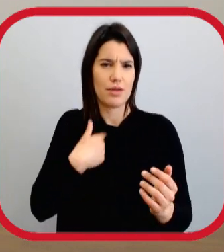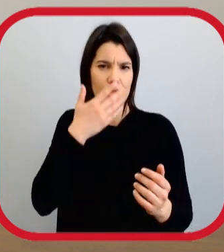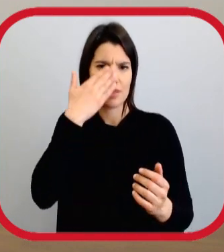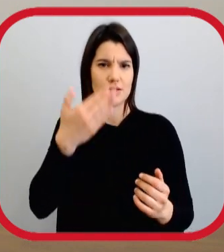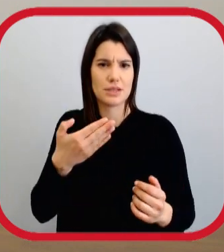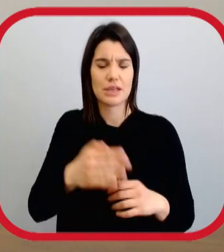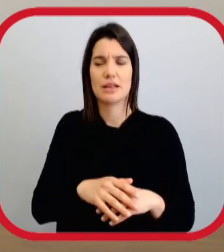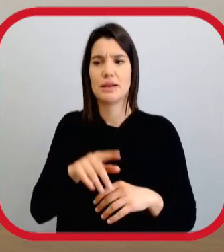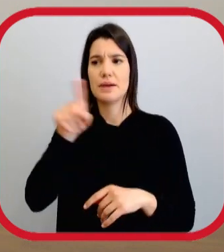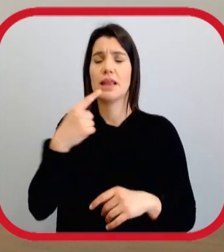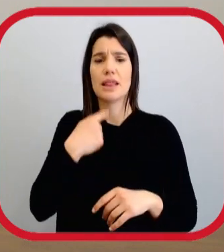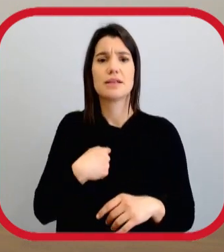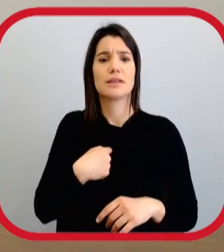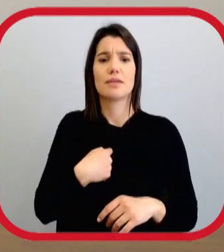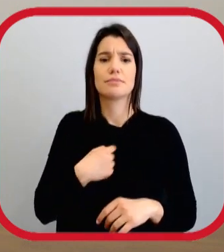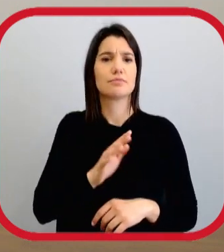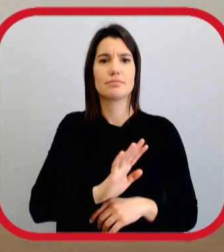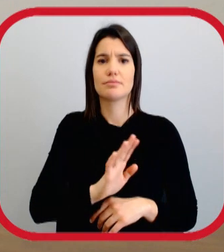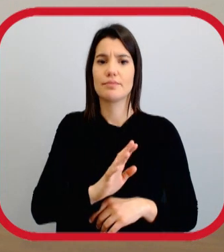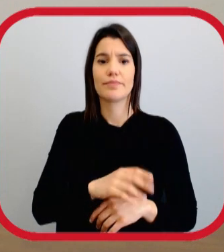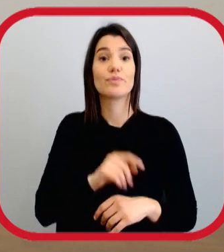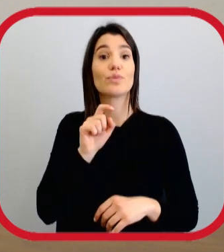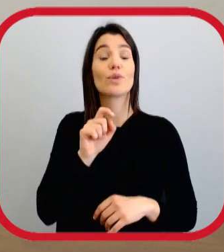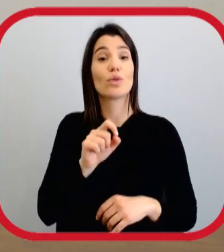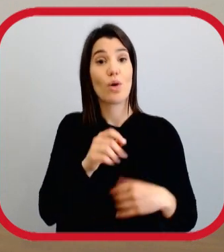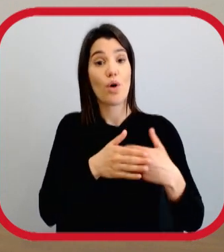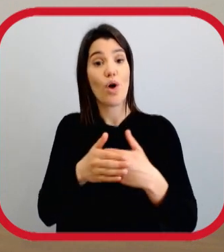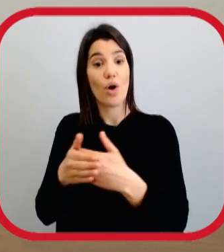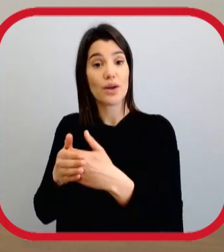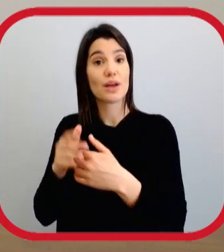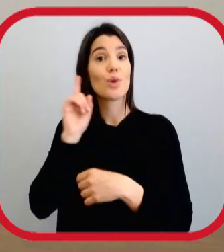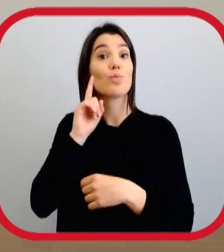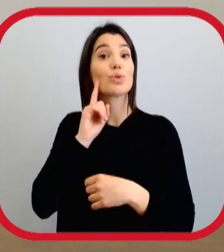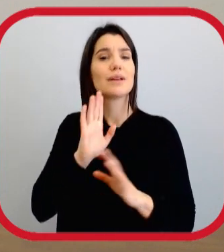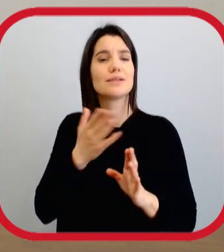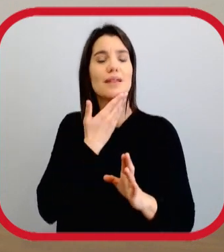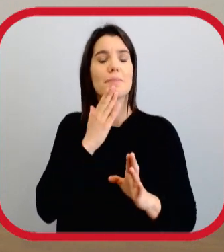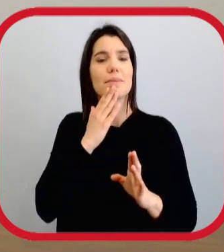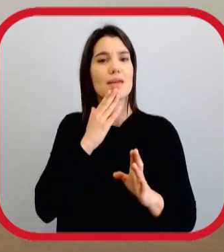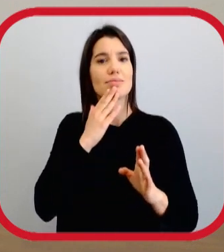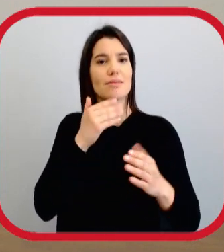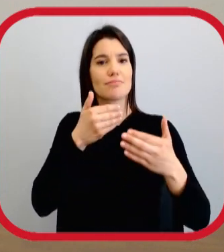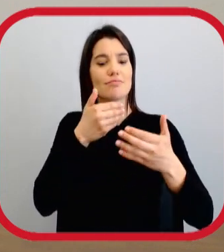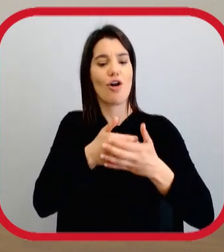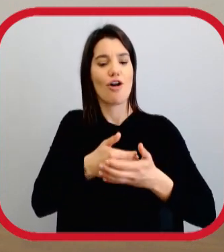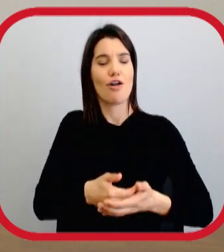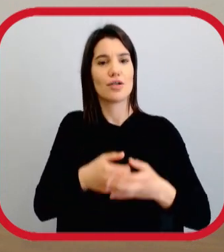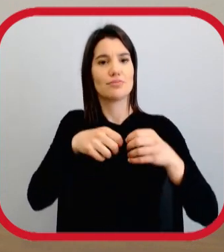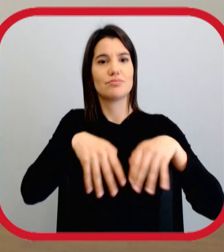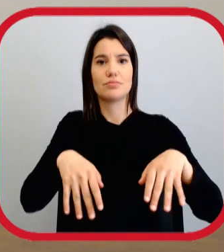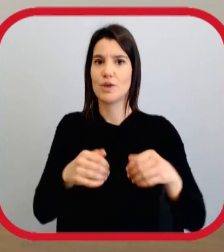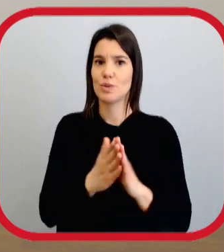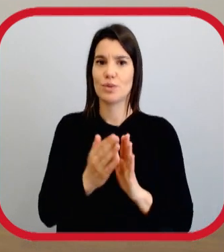Eu era miúdo, eu tinha 17 anos, e o que me disseram foi não, a ordem dos nomes tem importância. Isso para perceber que